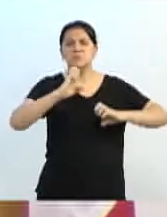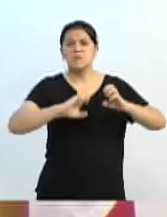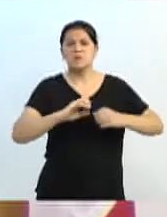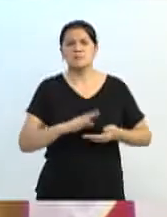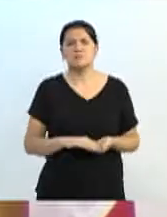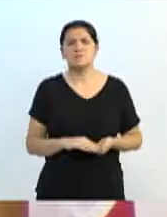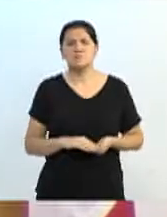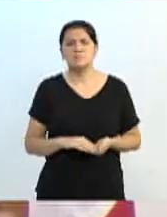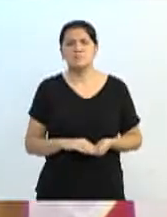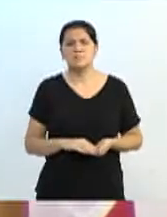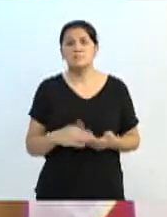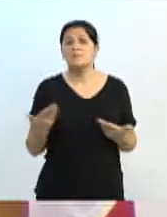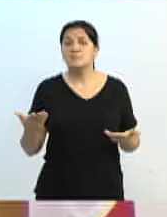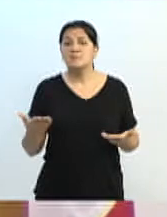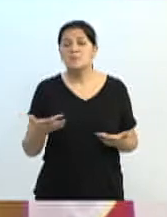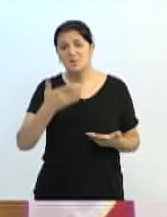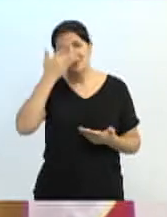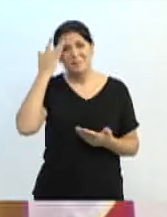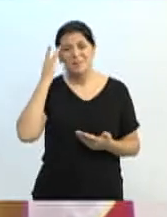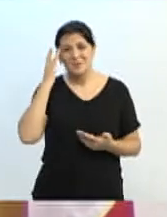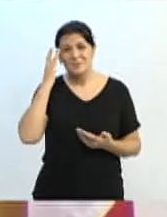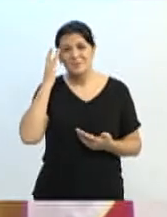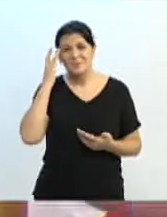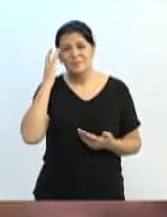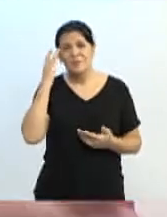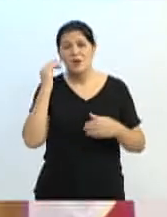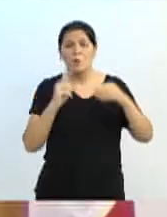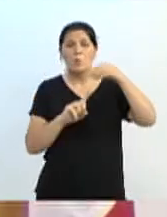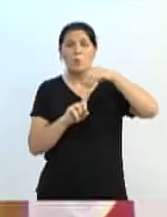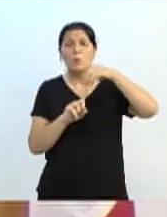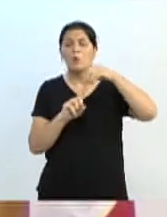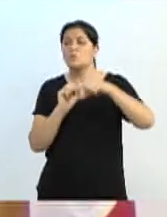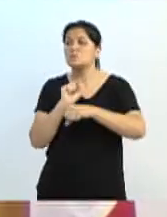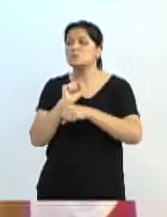o ônibus chega lotado, eles correm para casa, chamam o Uber,